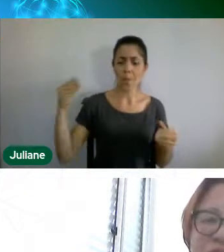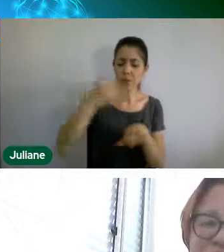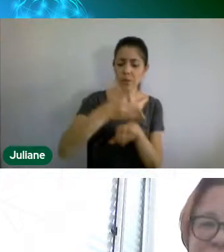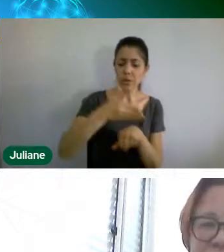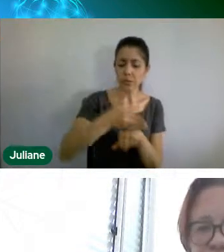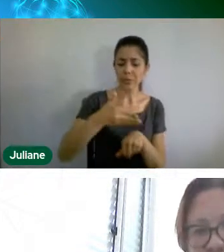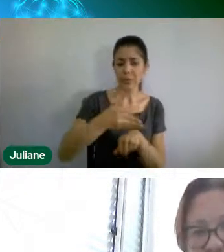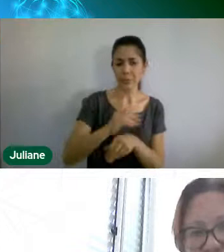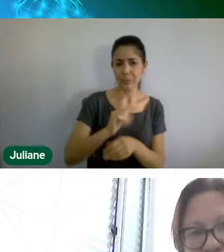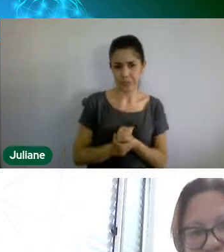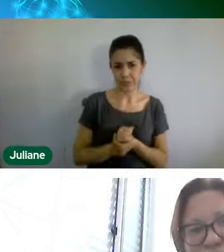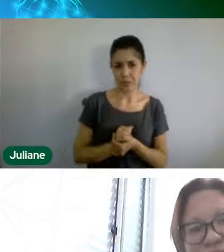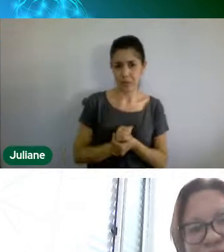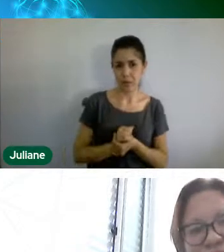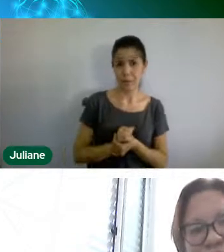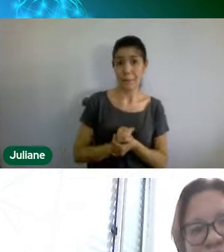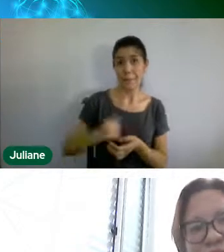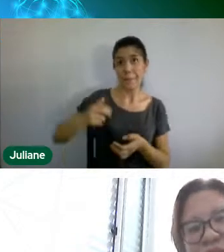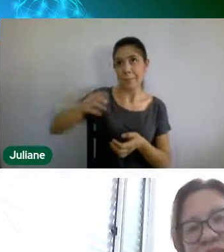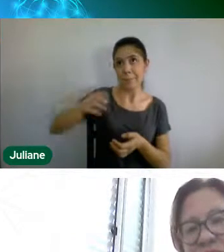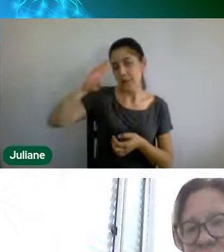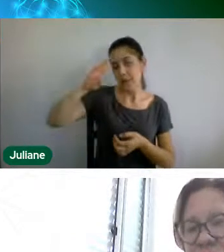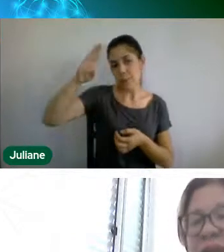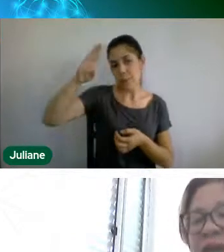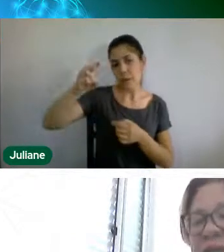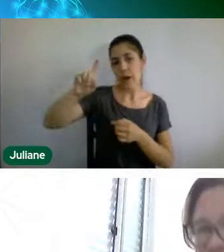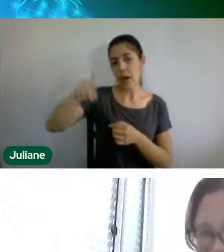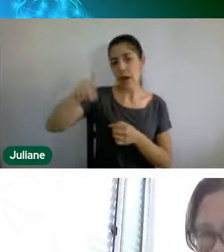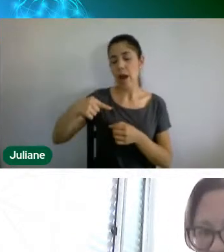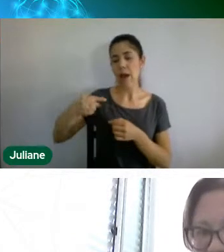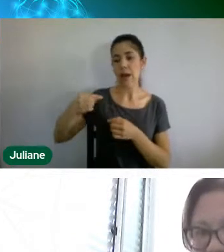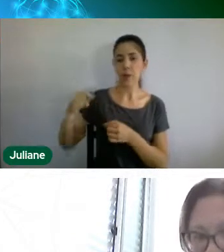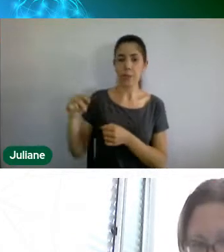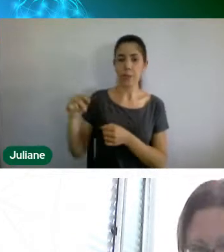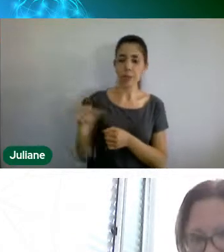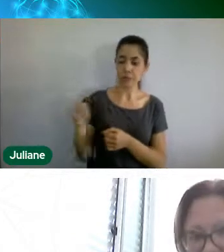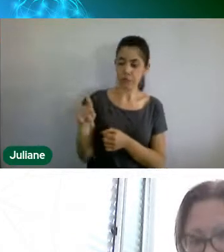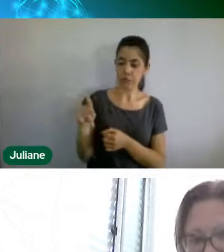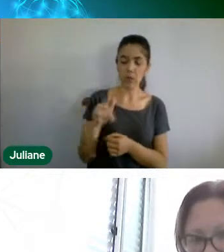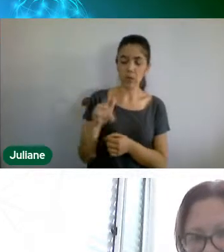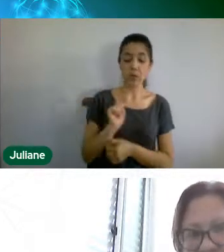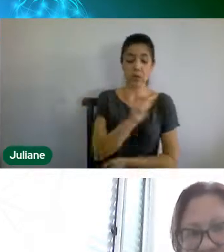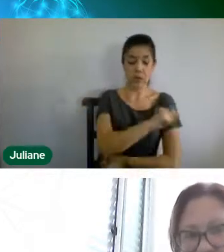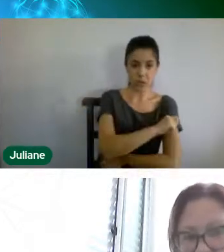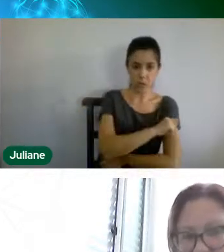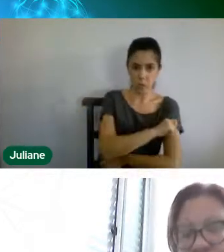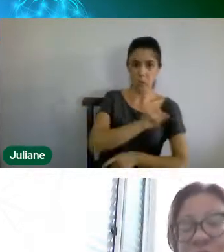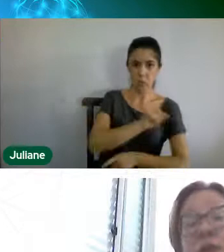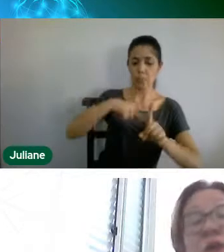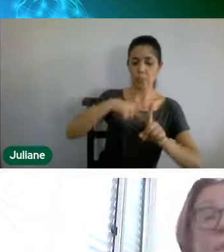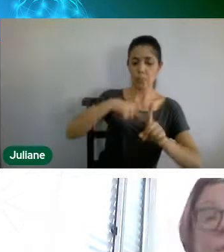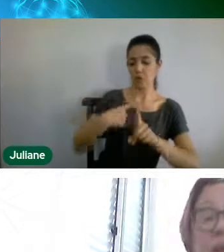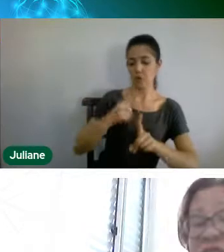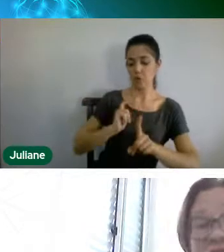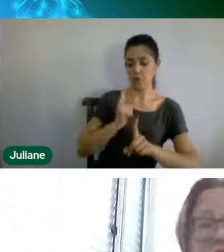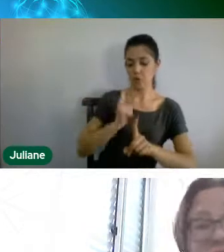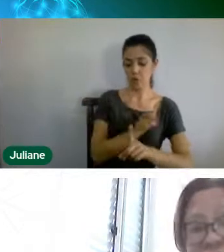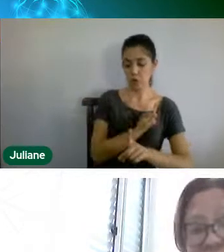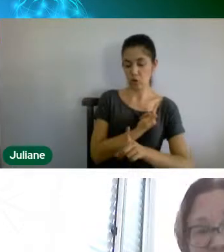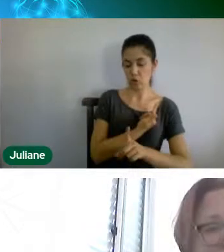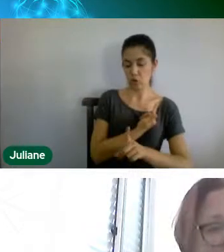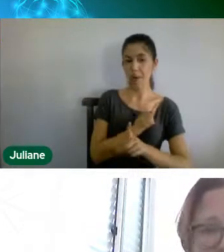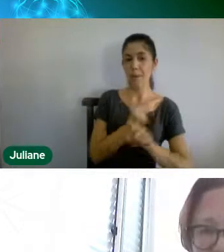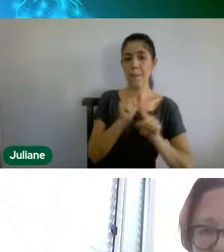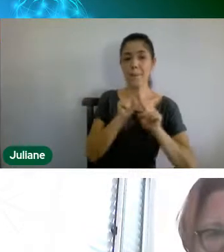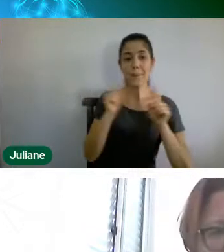professores e alunos, e mais os gestores das cidades que entram, mas a gente